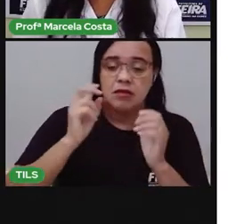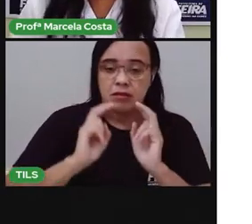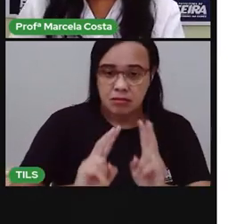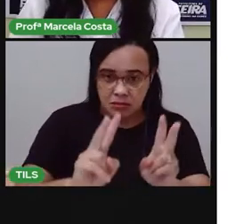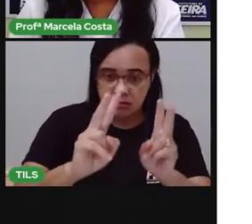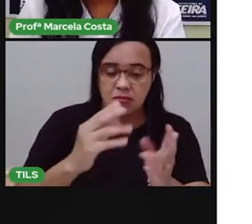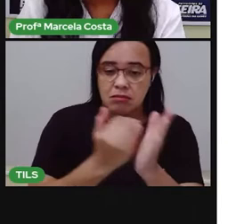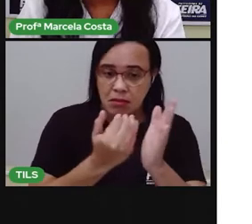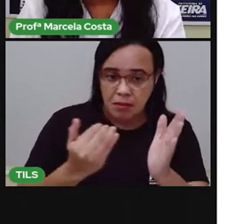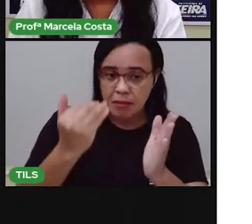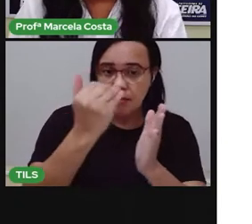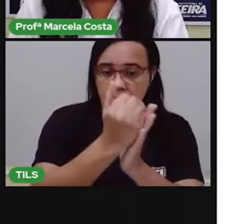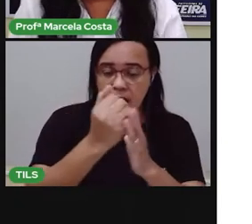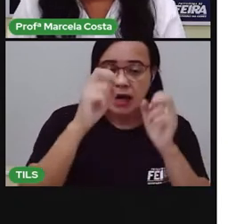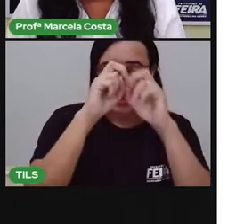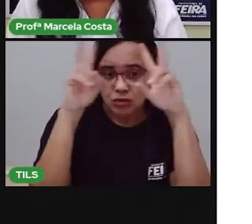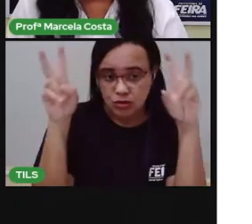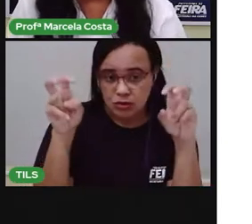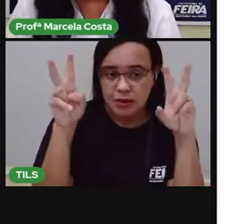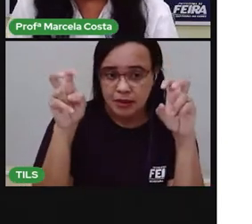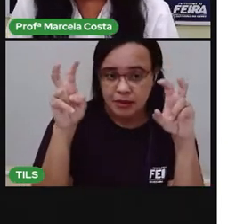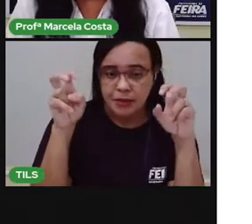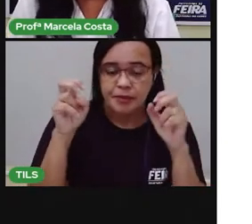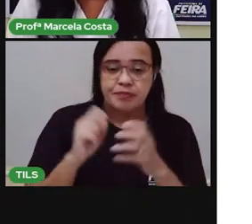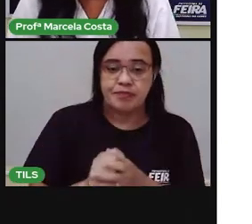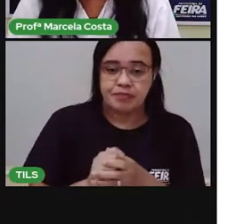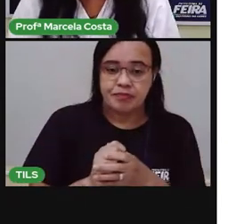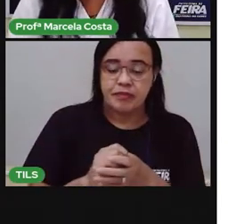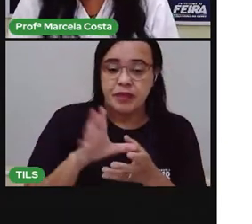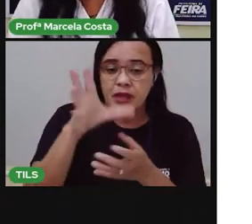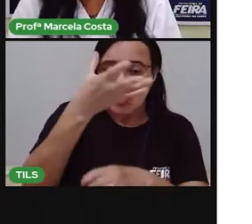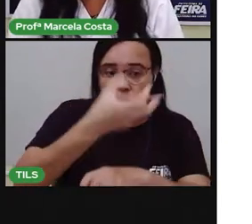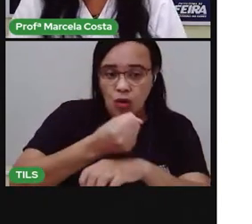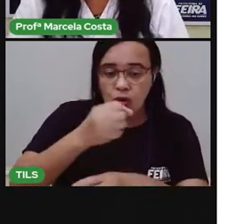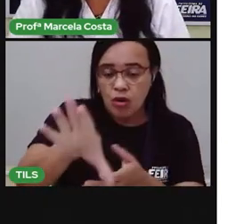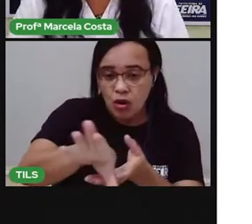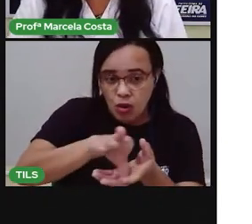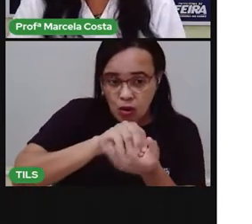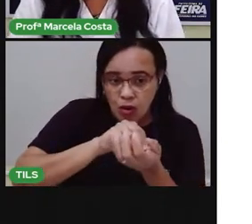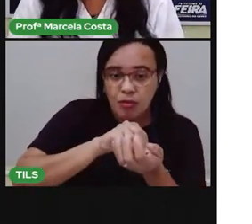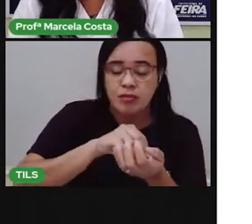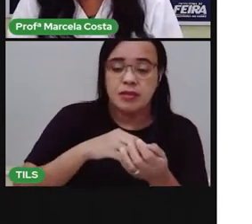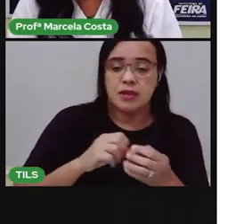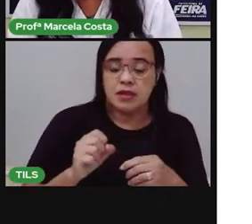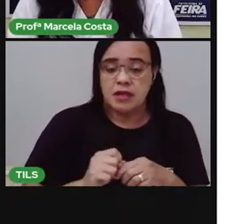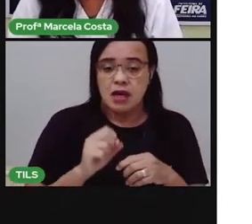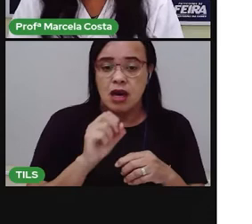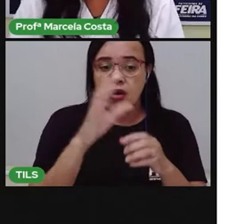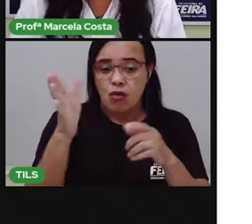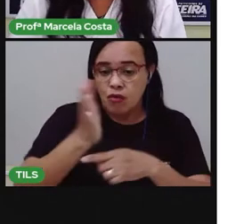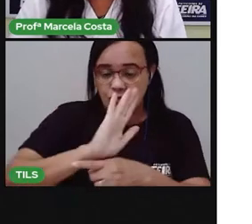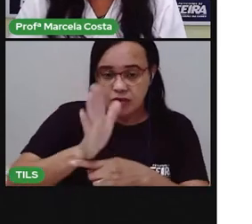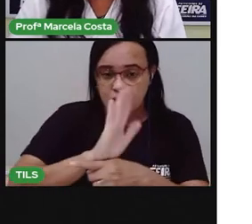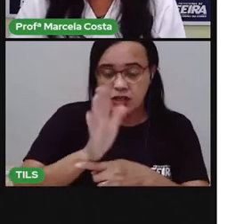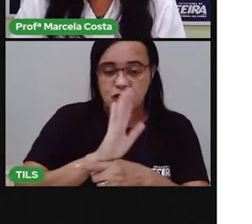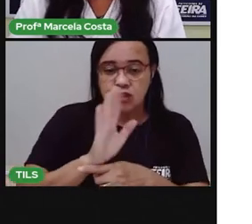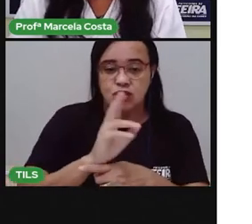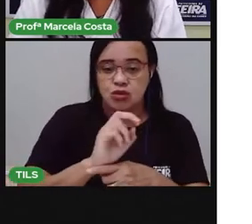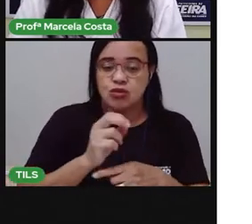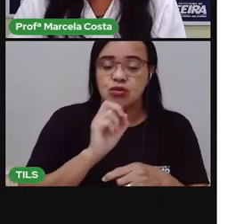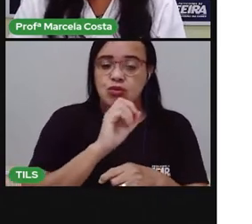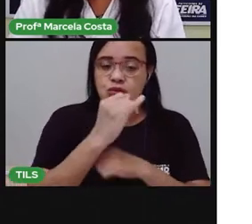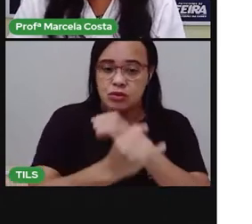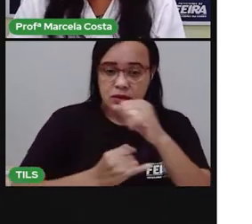assunto aqui, tá bom? Então, copia esse link do vídeo para você assistir aí depois na sua casa.